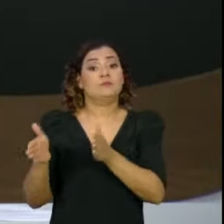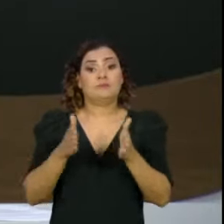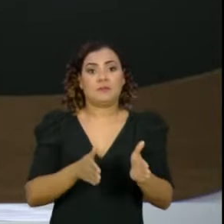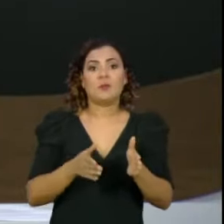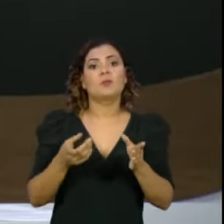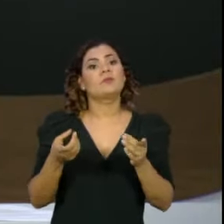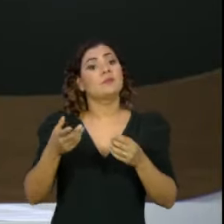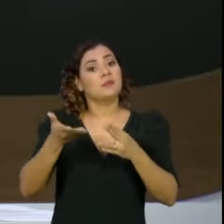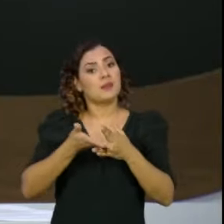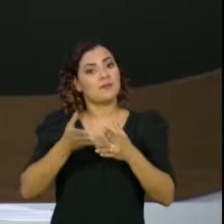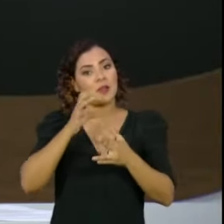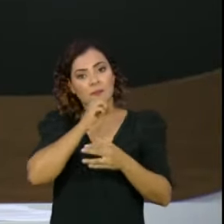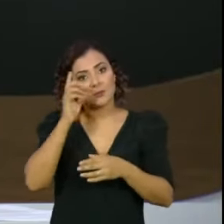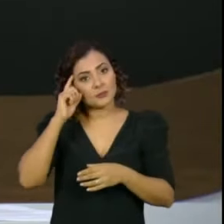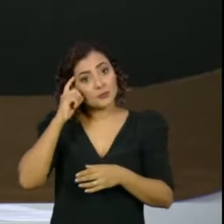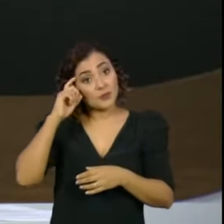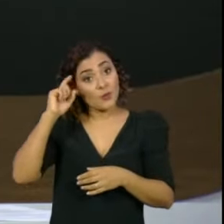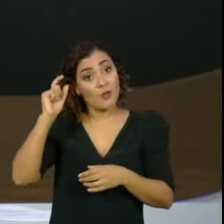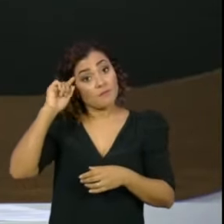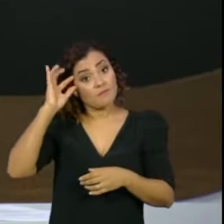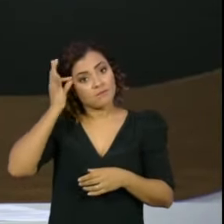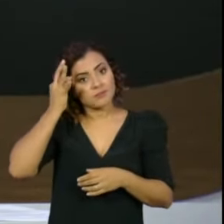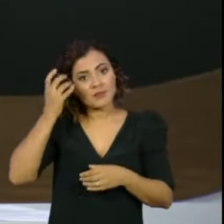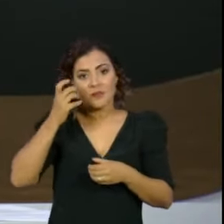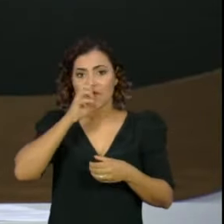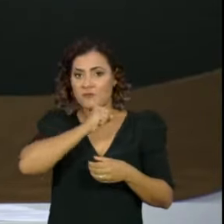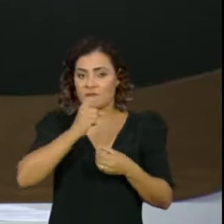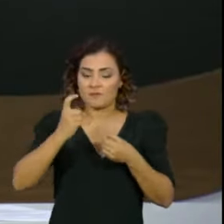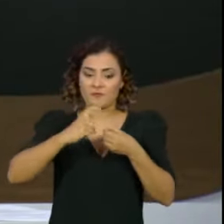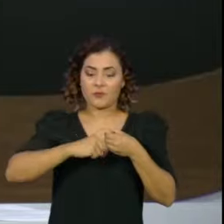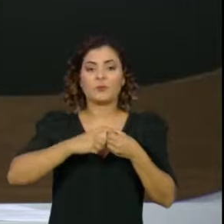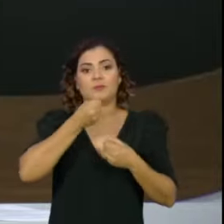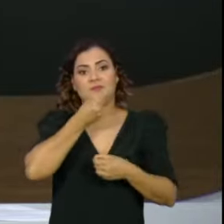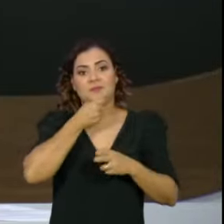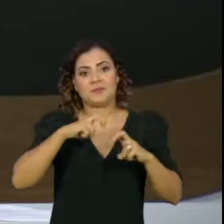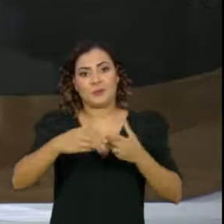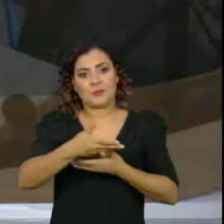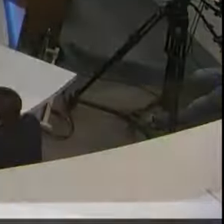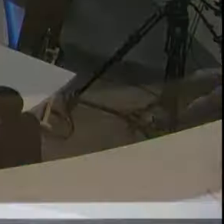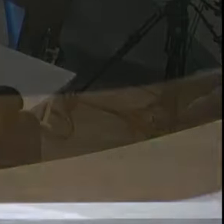breve intervalo e volta já já com a entrevista com o presidente do Senado, Rodrigo Pacheco.